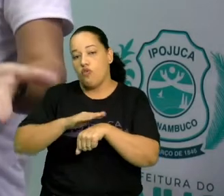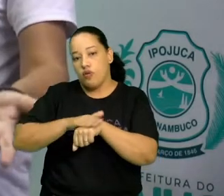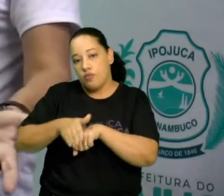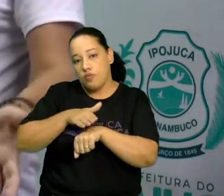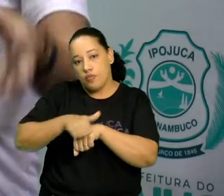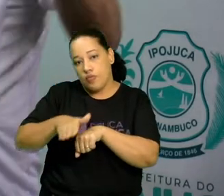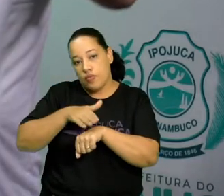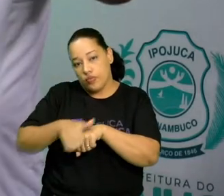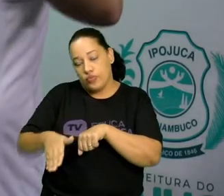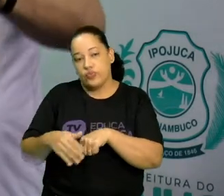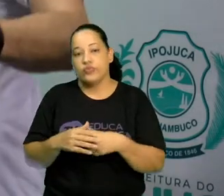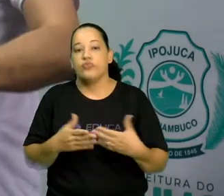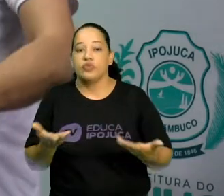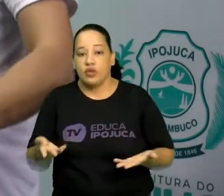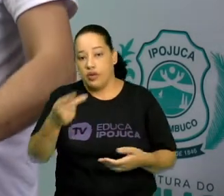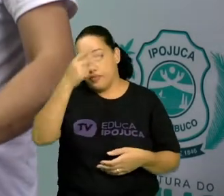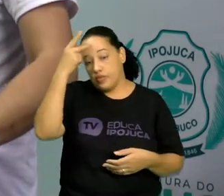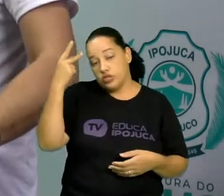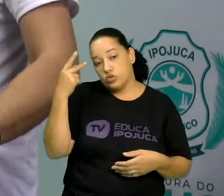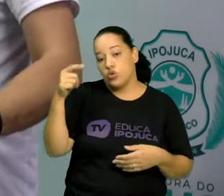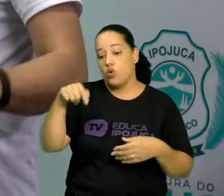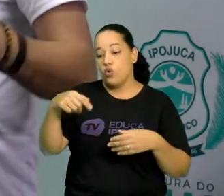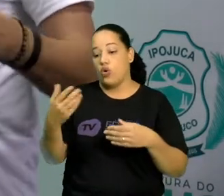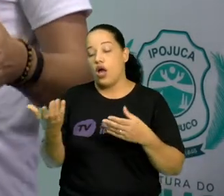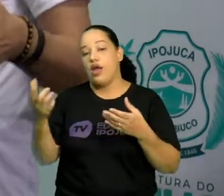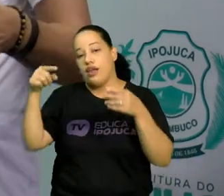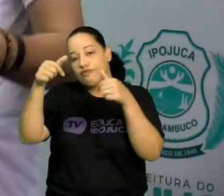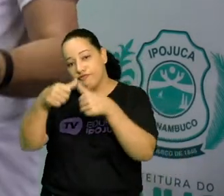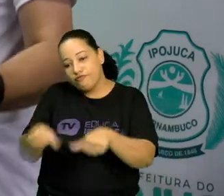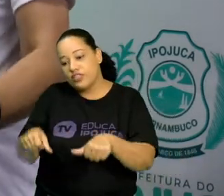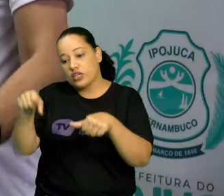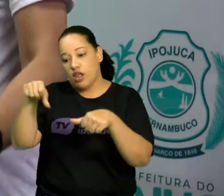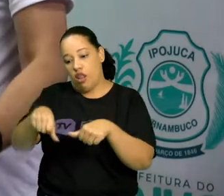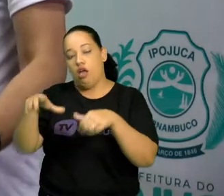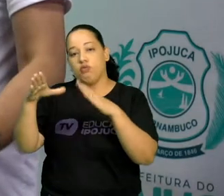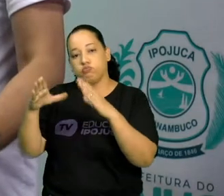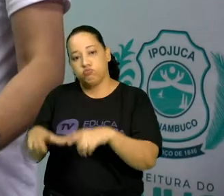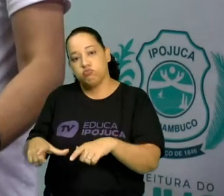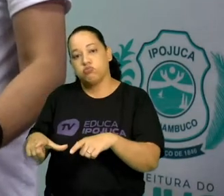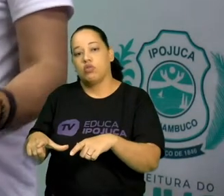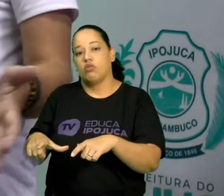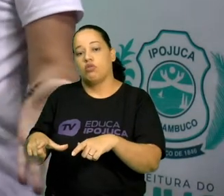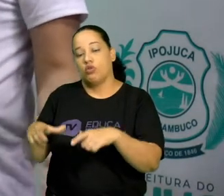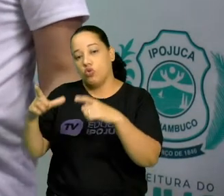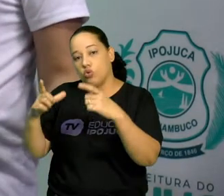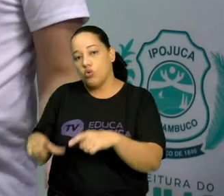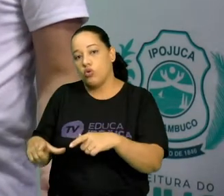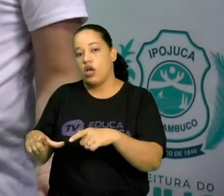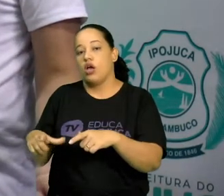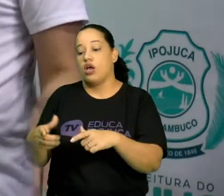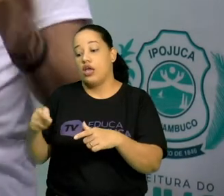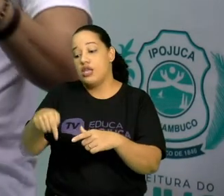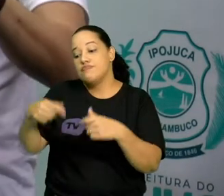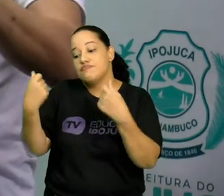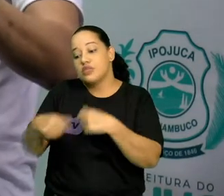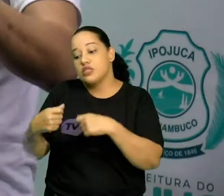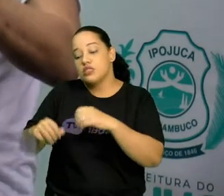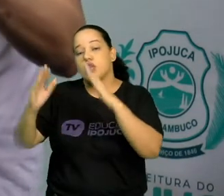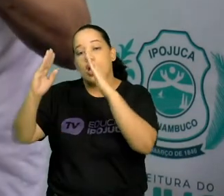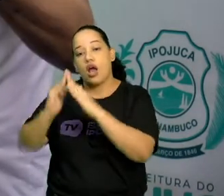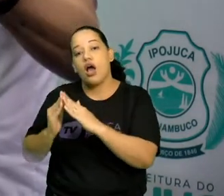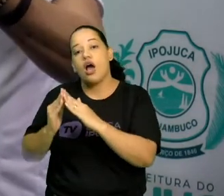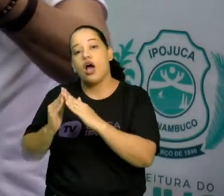ser nômade, se fixa na terra e, ao se fixar na terra, ele precisa de uma moradia. E aí, ele vai